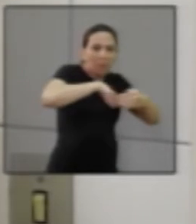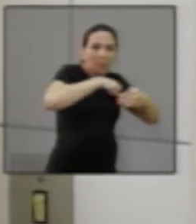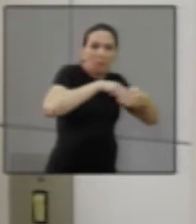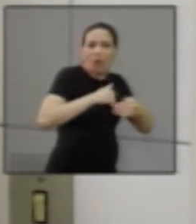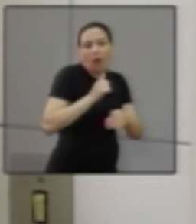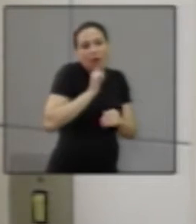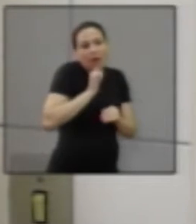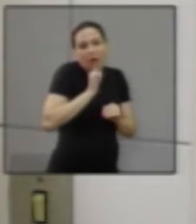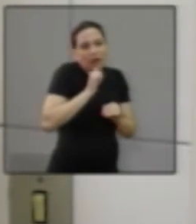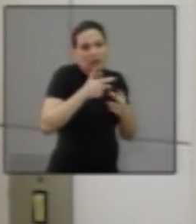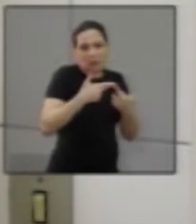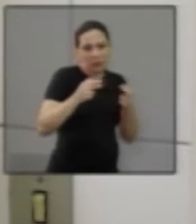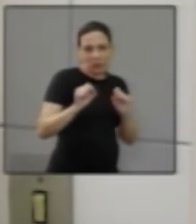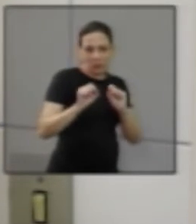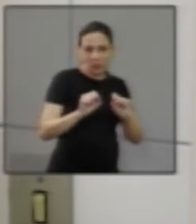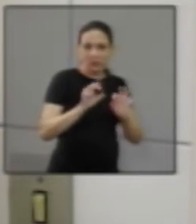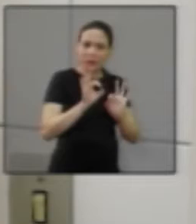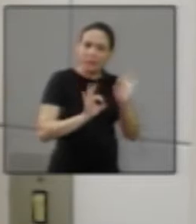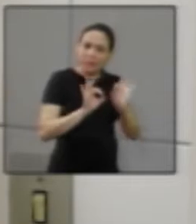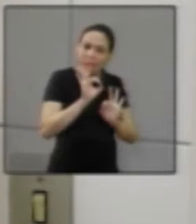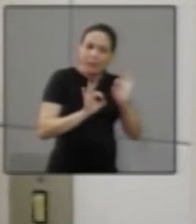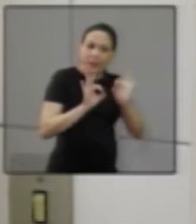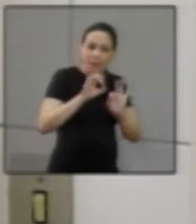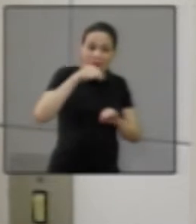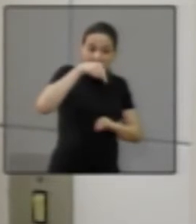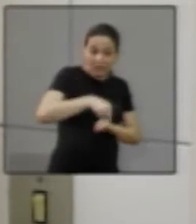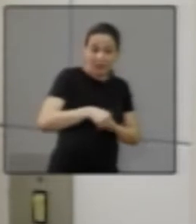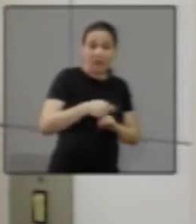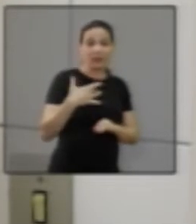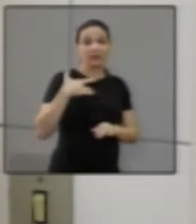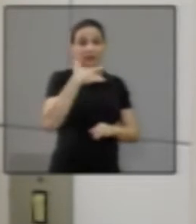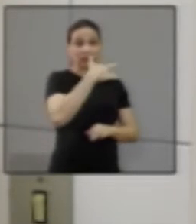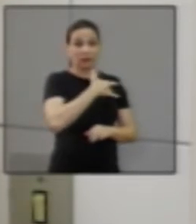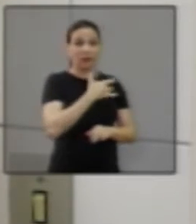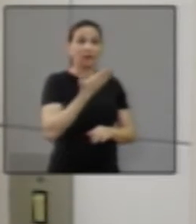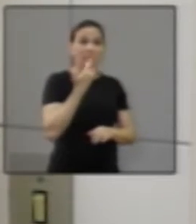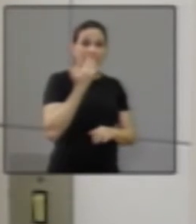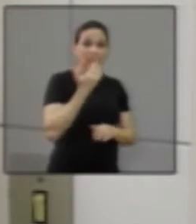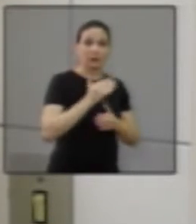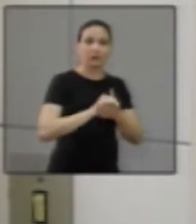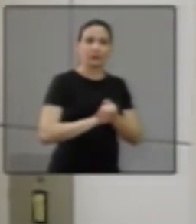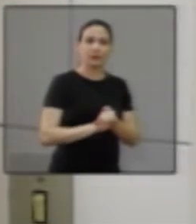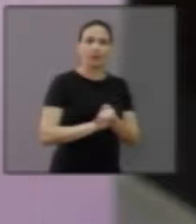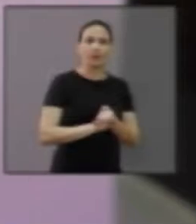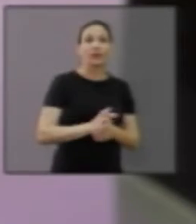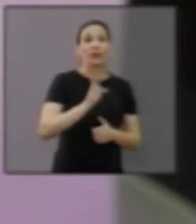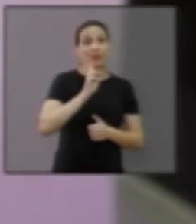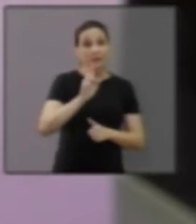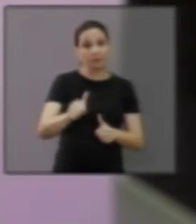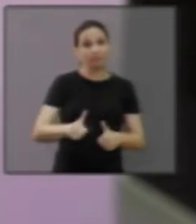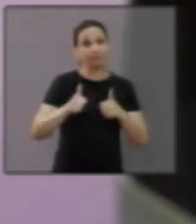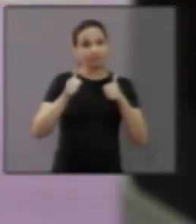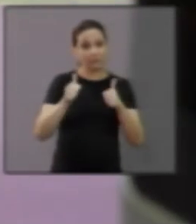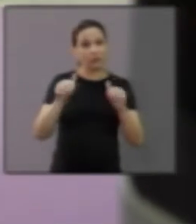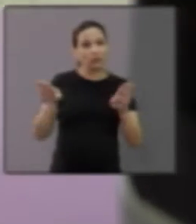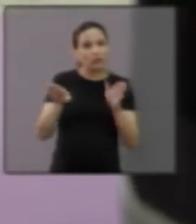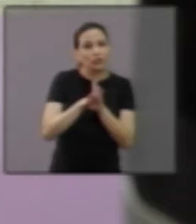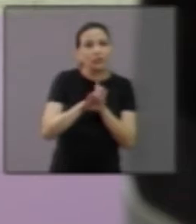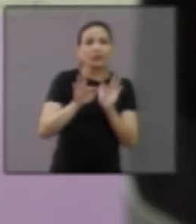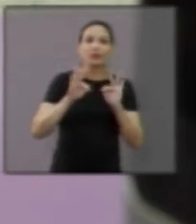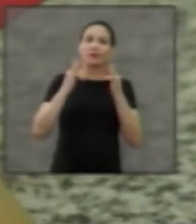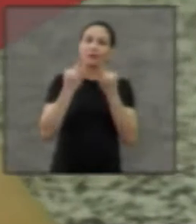para que a gente confeccione. Pode até ser ingredientes para bolo, mas, assim, tudo de uma maneira saudável. Os resultados